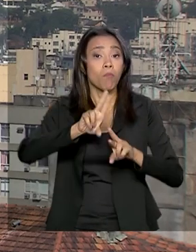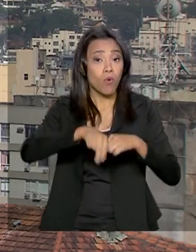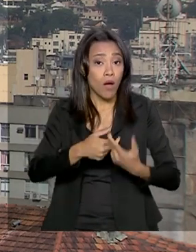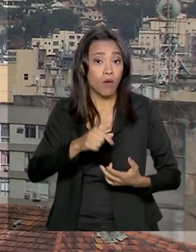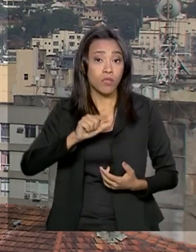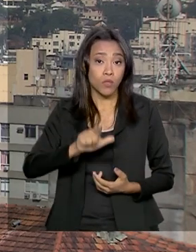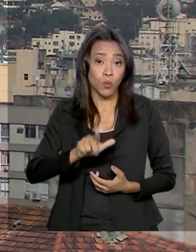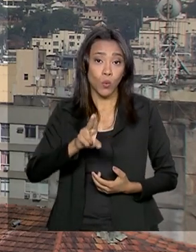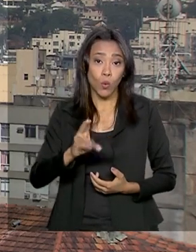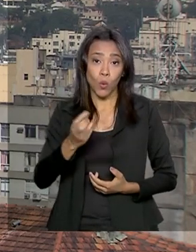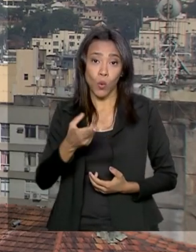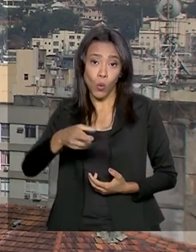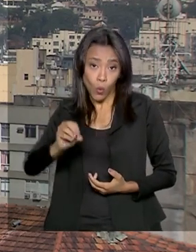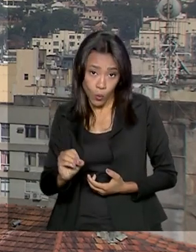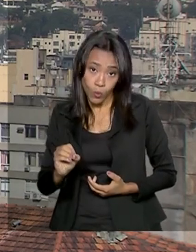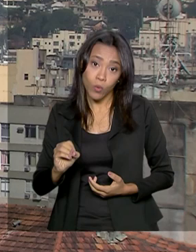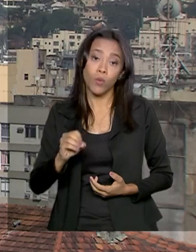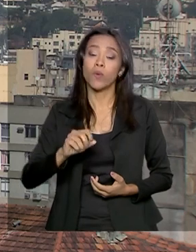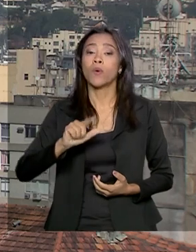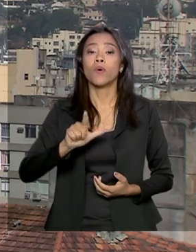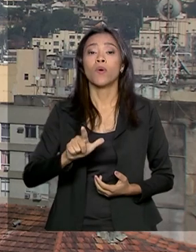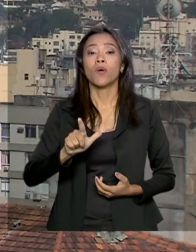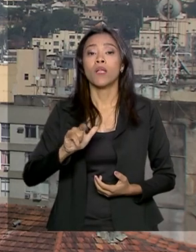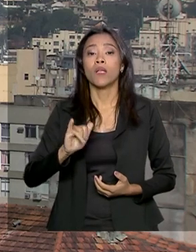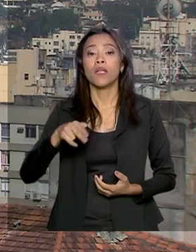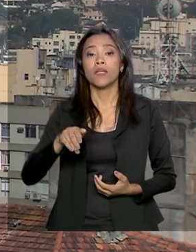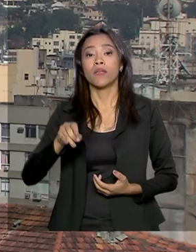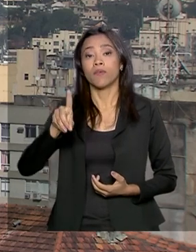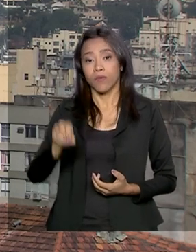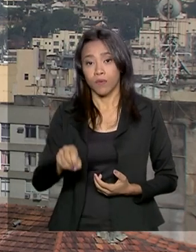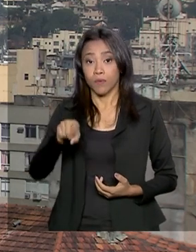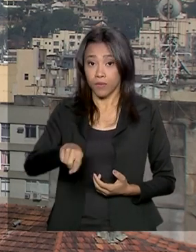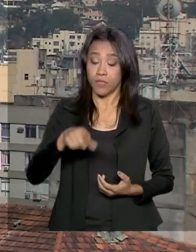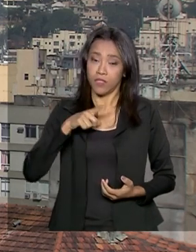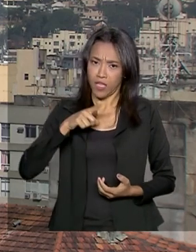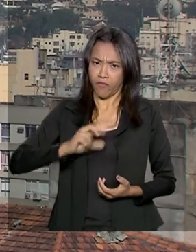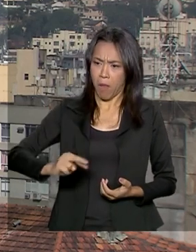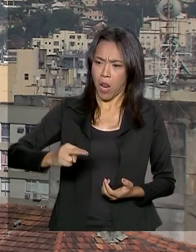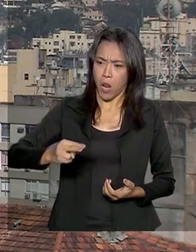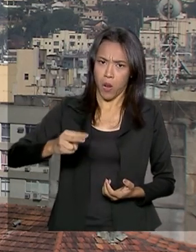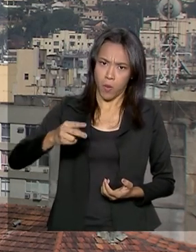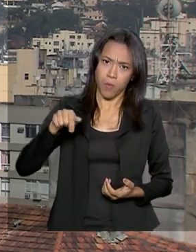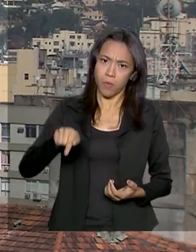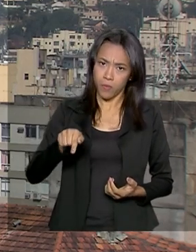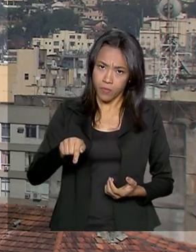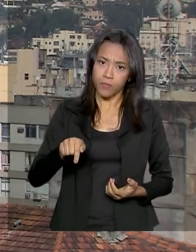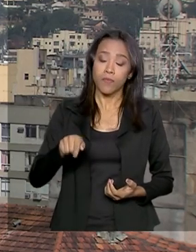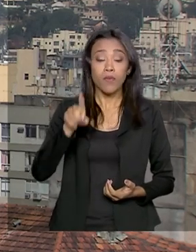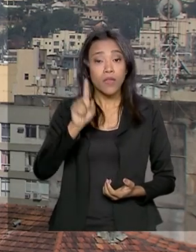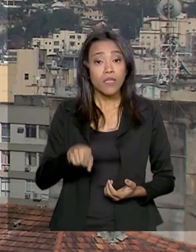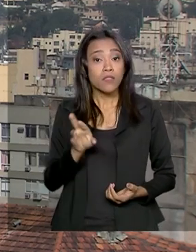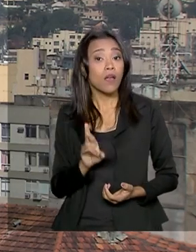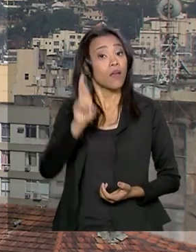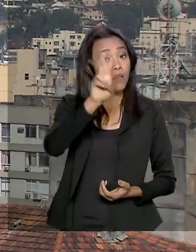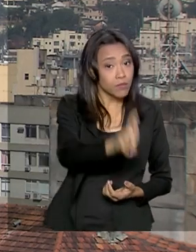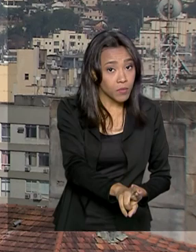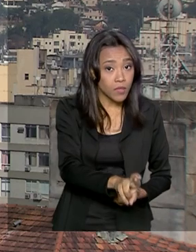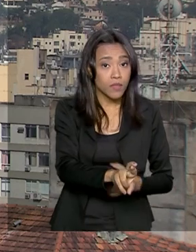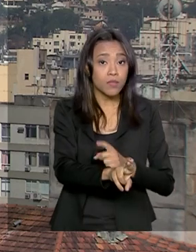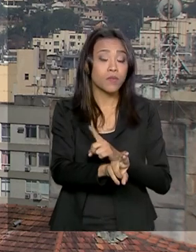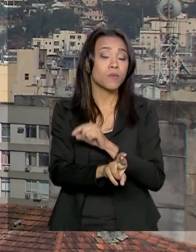de R 5,2 bilhões referente às operações descontinuadas de distribuição. É o resultado da